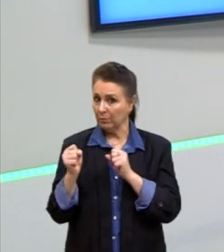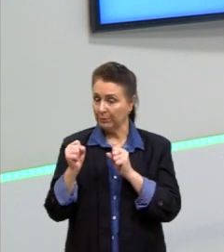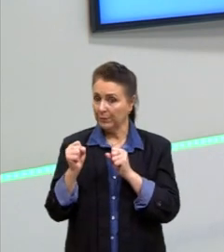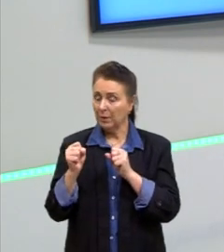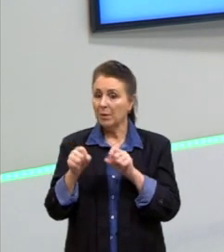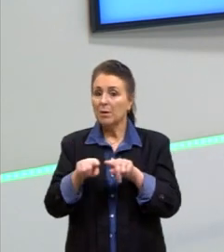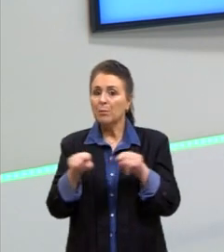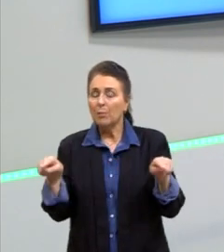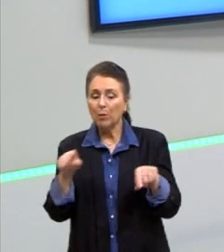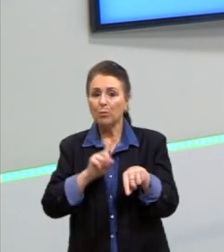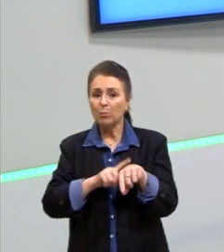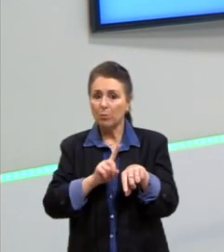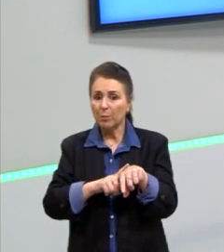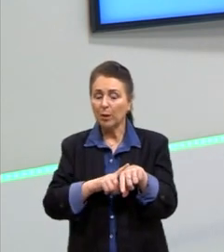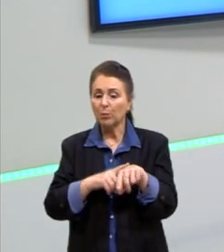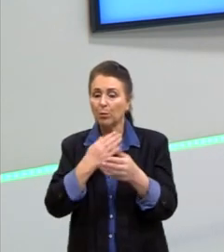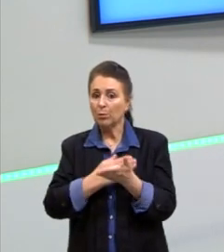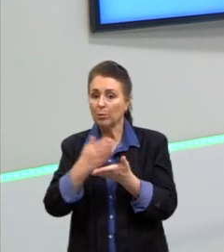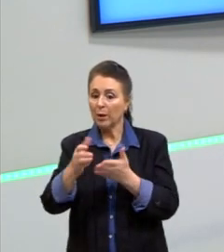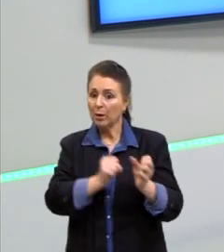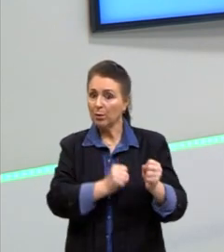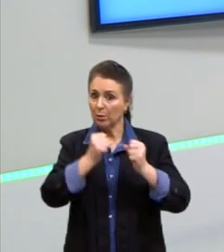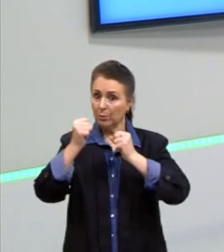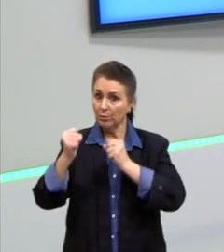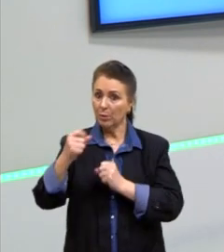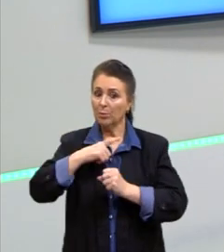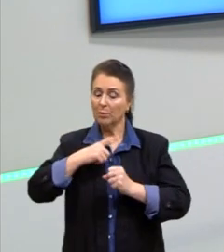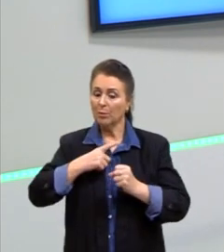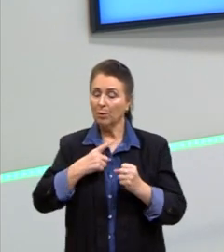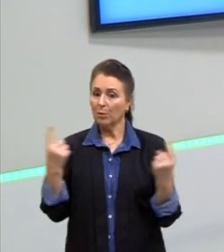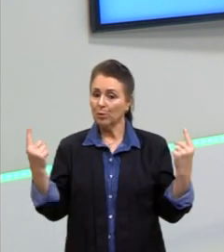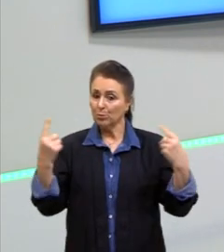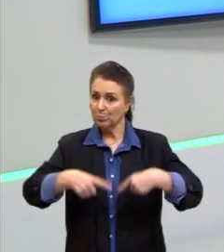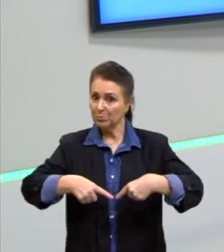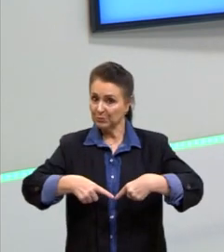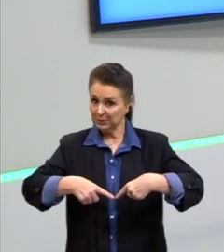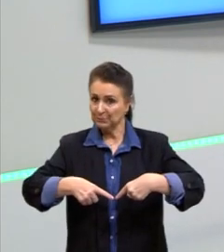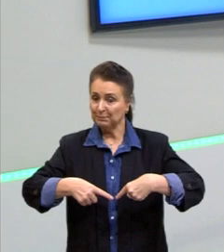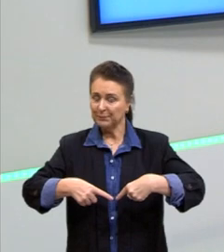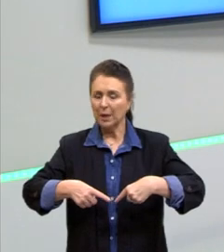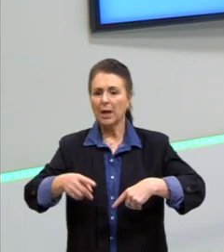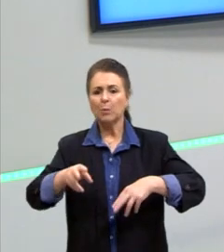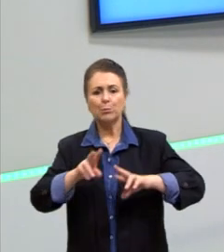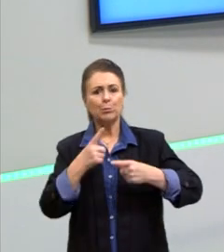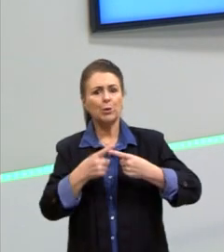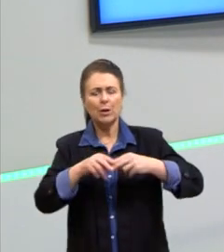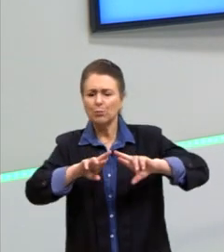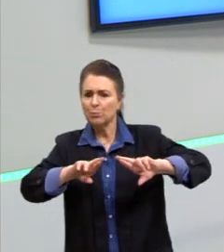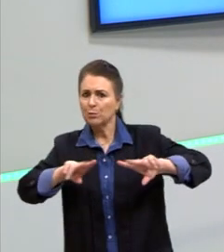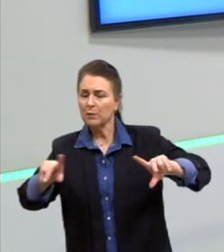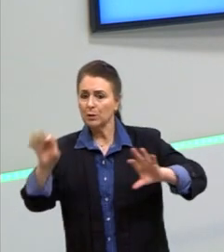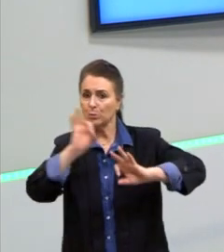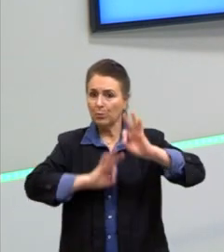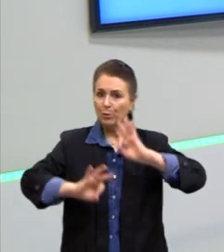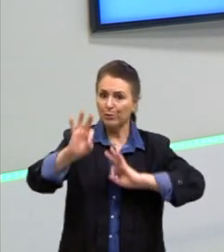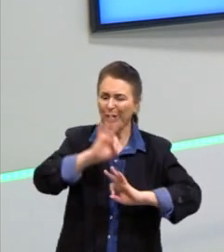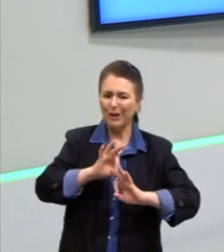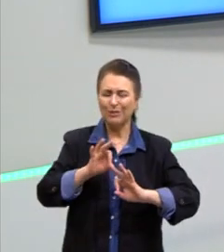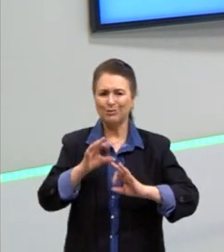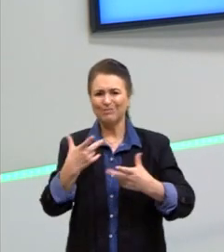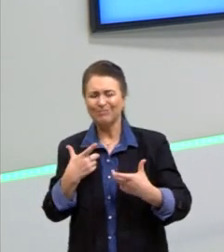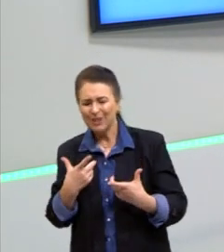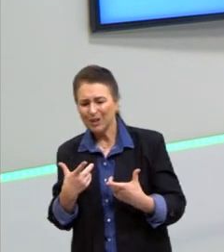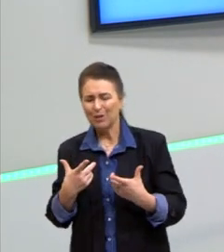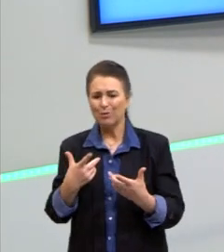momento que eles se instituem o seu poder, começa a ter uma disputa também entre diferentes projetos, se tem desentendimentos dentro da própria